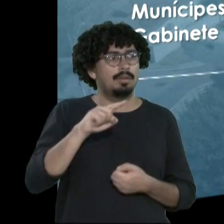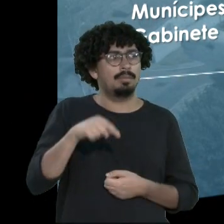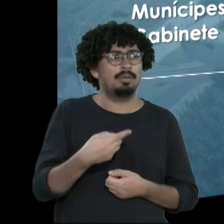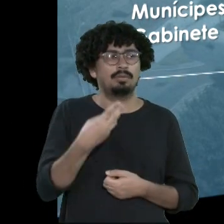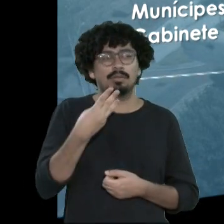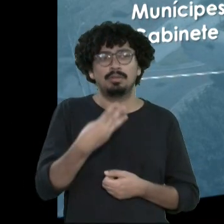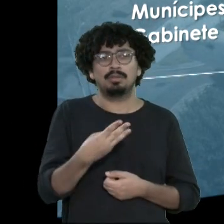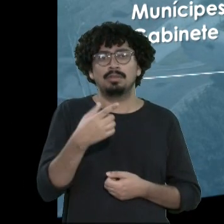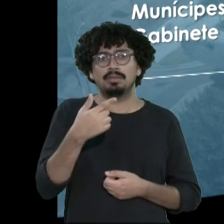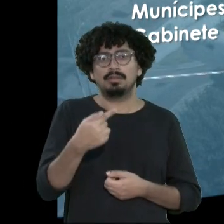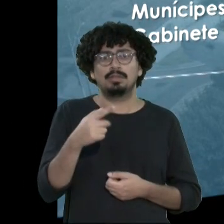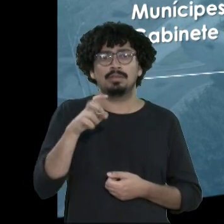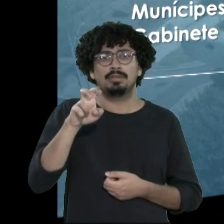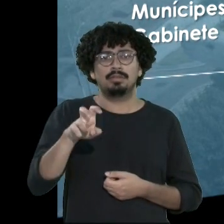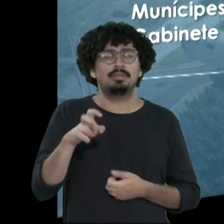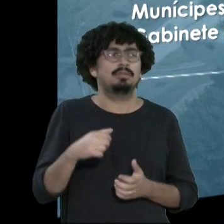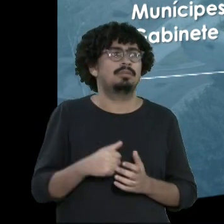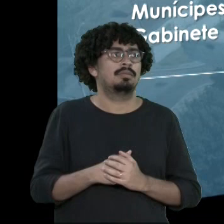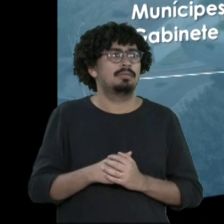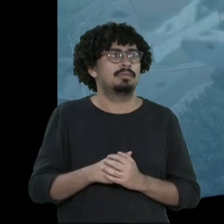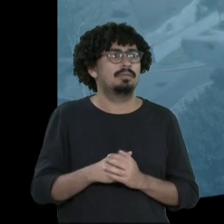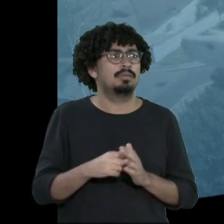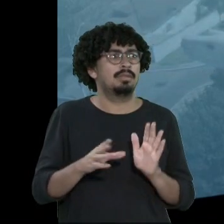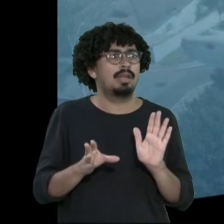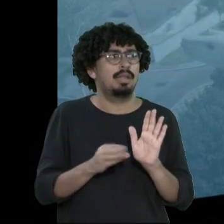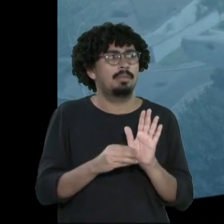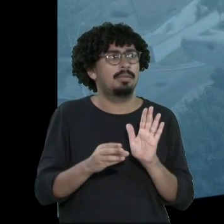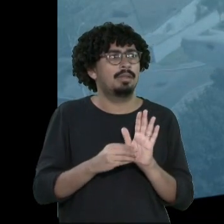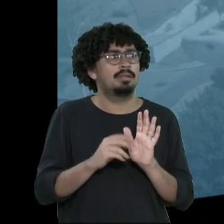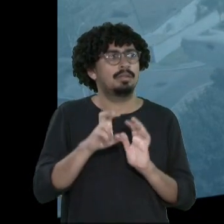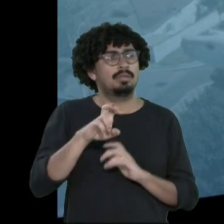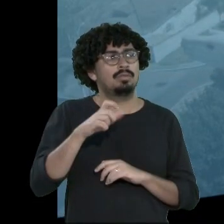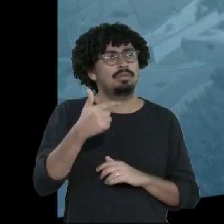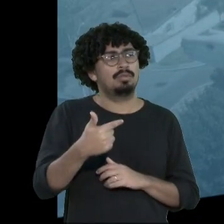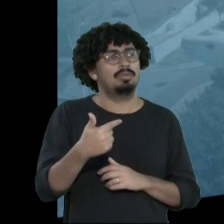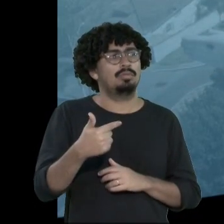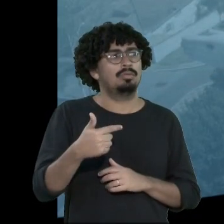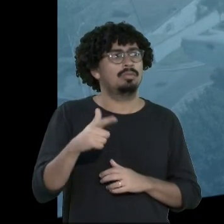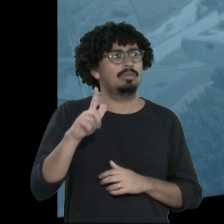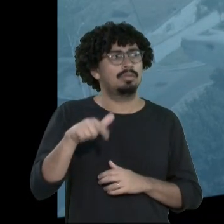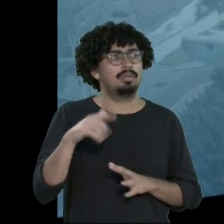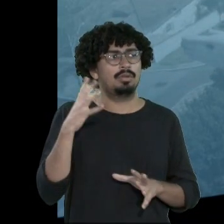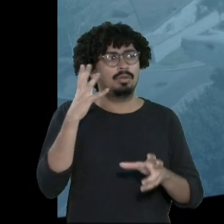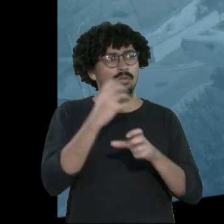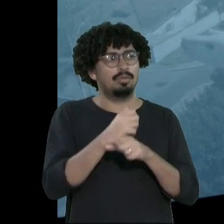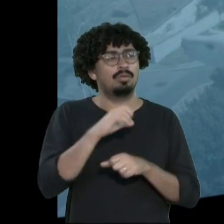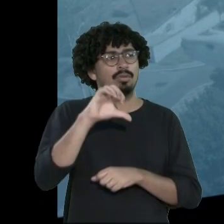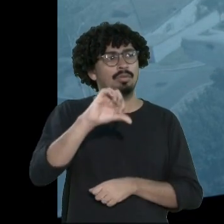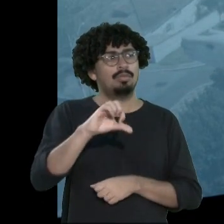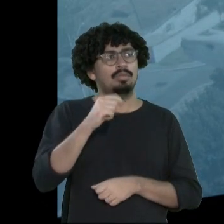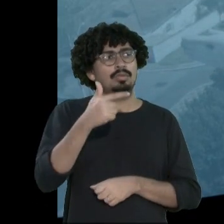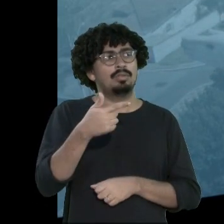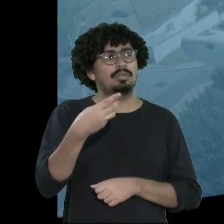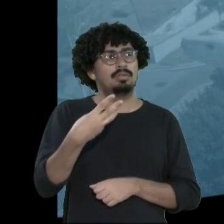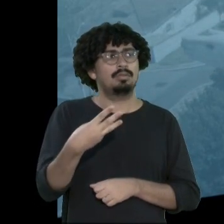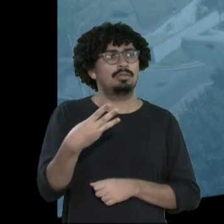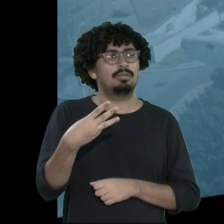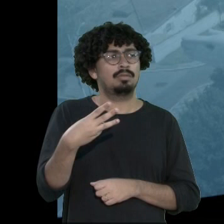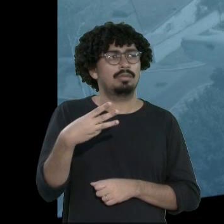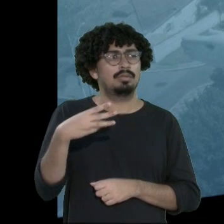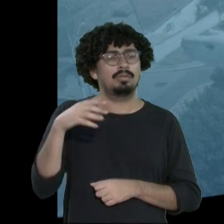.375, emendas, 52 emendas impositivas, num total de 923